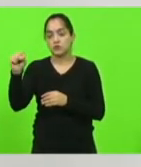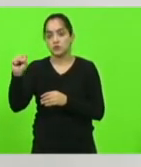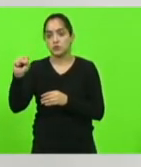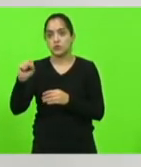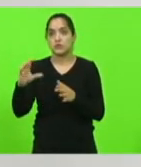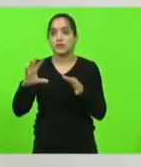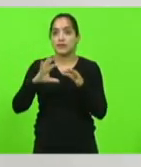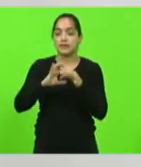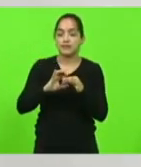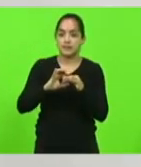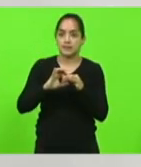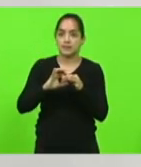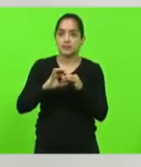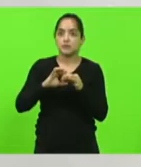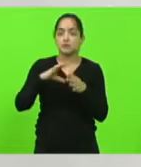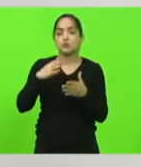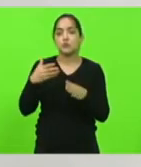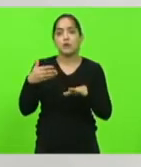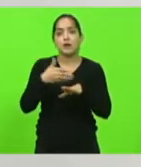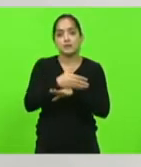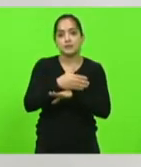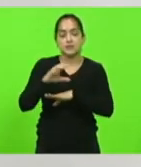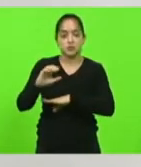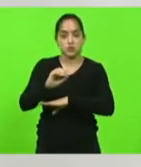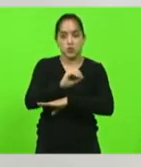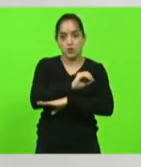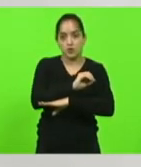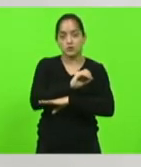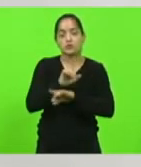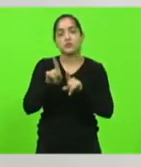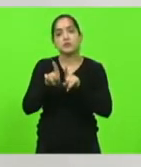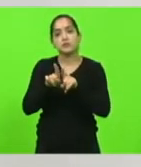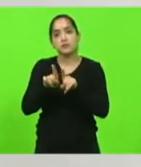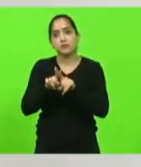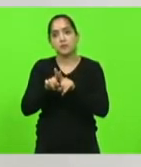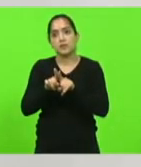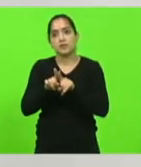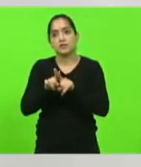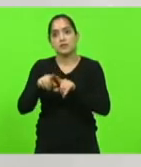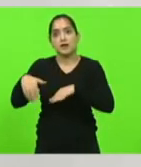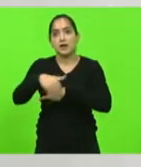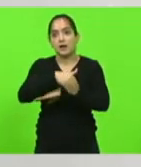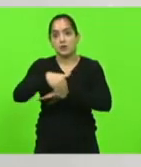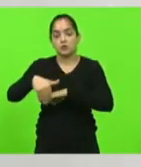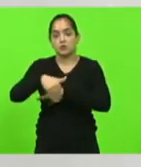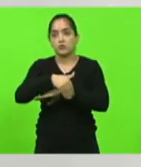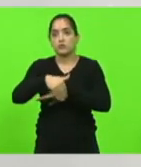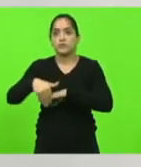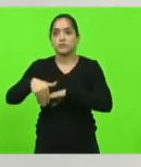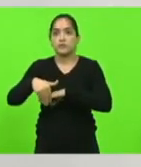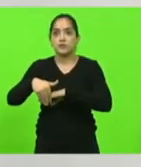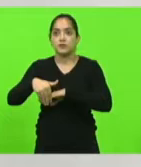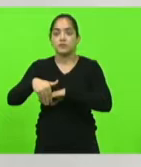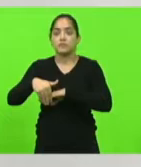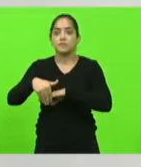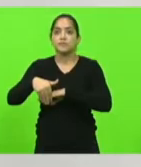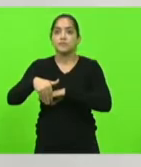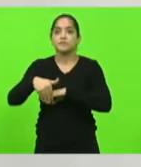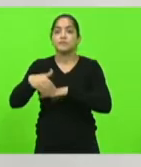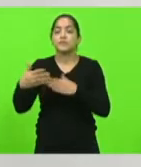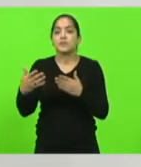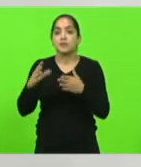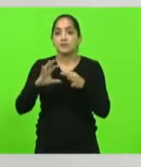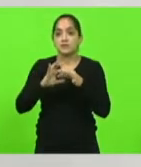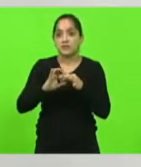interligando com o acesso oeste e também com a rodovia que é chamada rodovia dos móveis que faz a